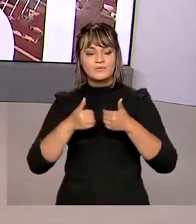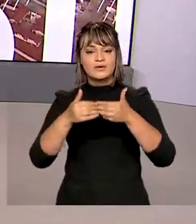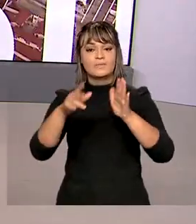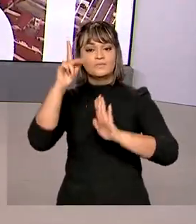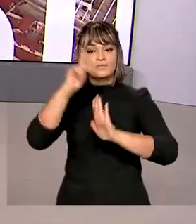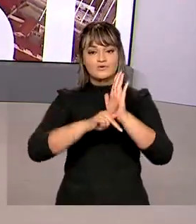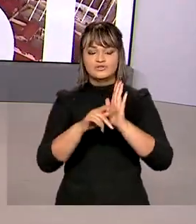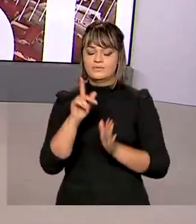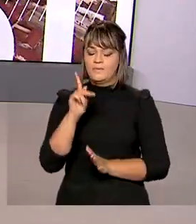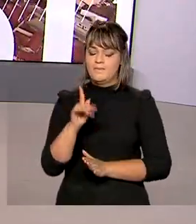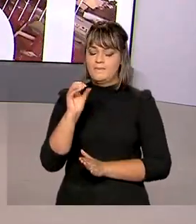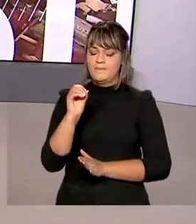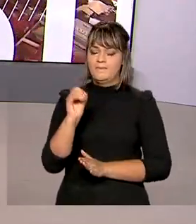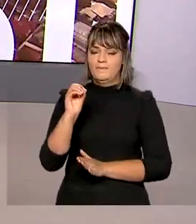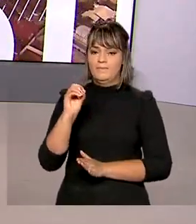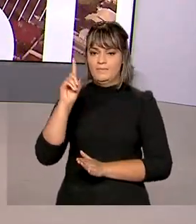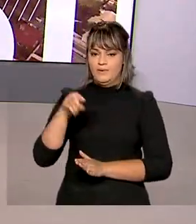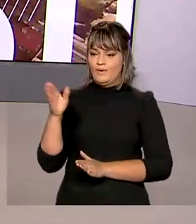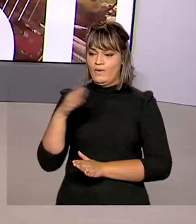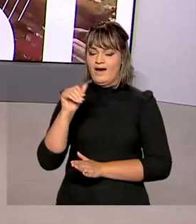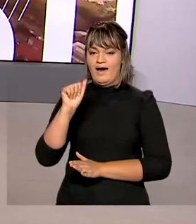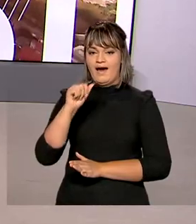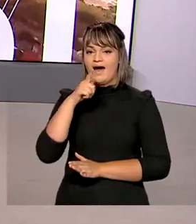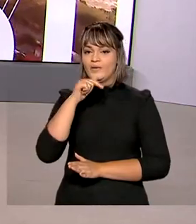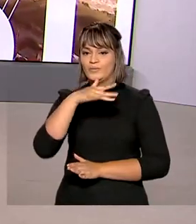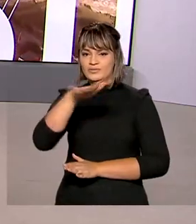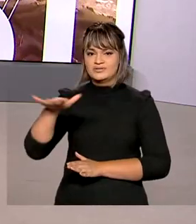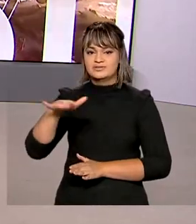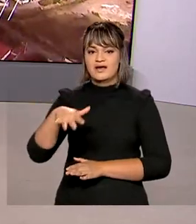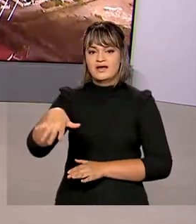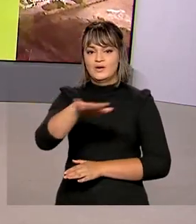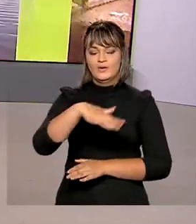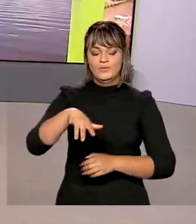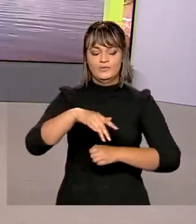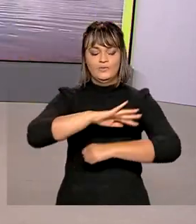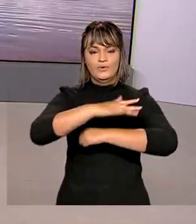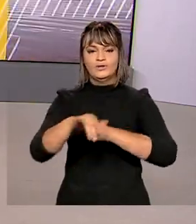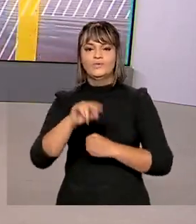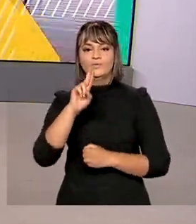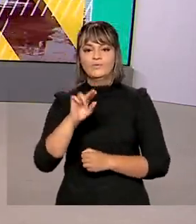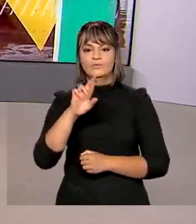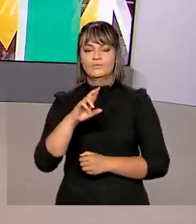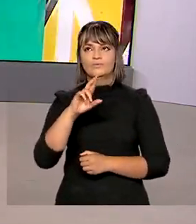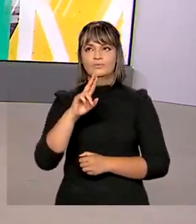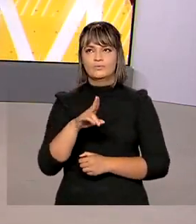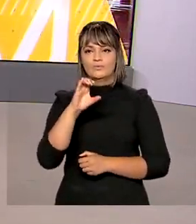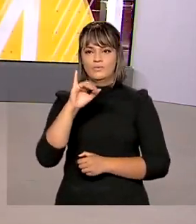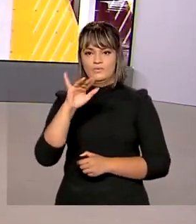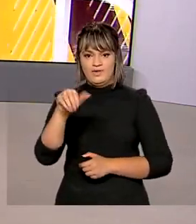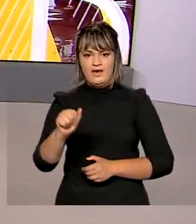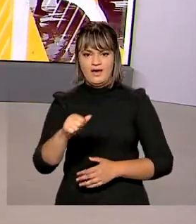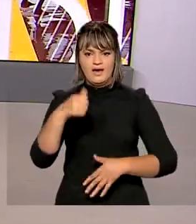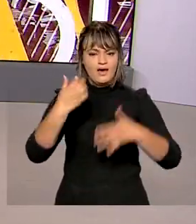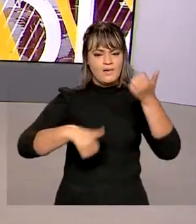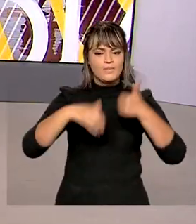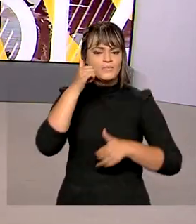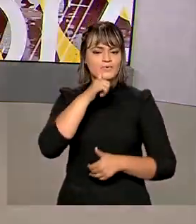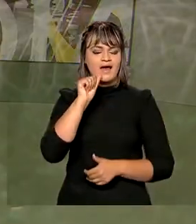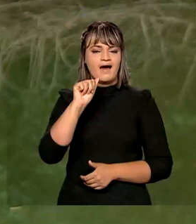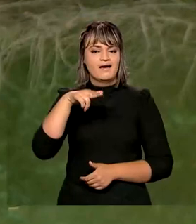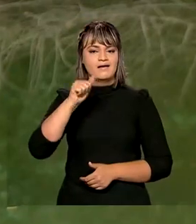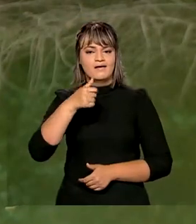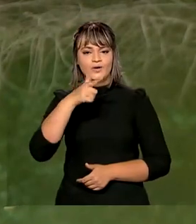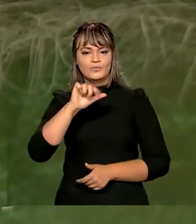projeto Proáguas para revitalizar a bacia do rio Urucuia. Quem tem mais informações é a repórter Ana Luísa Prazer.